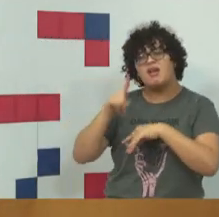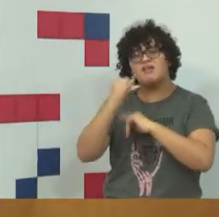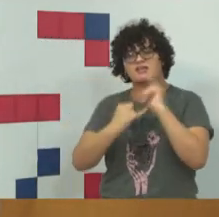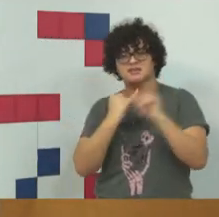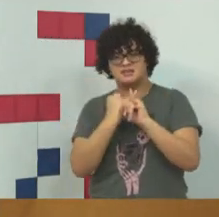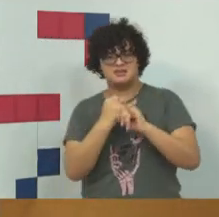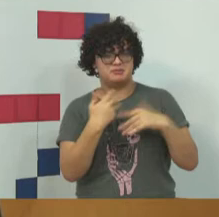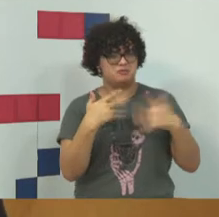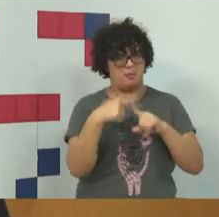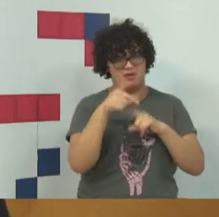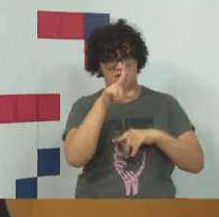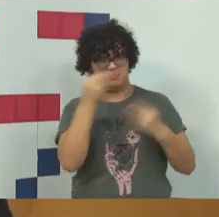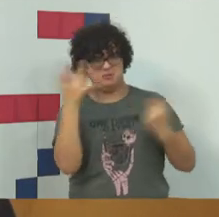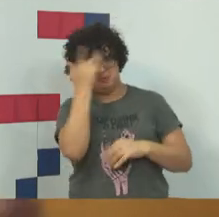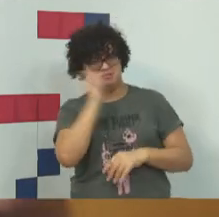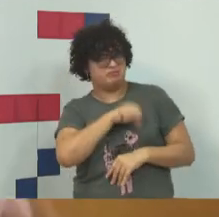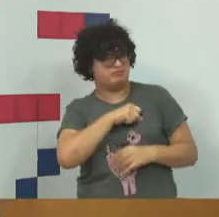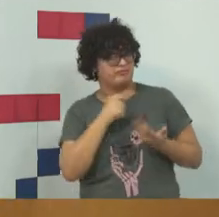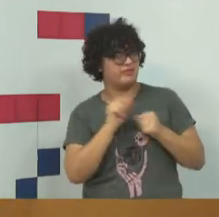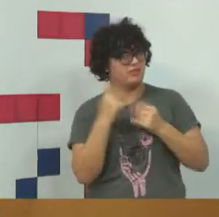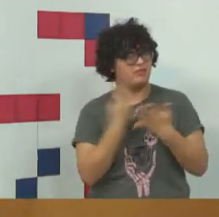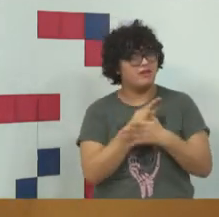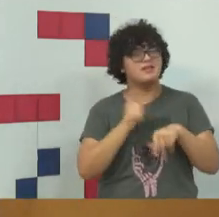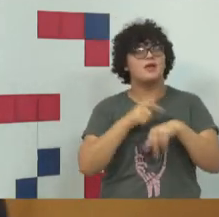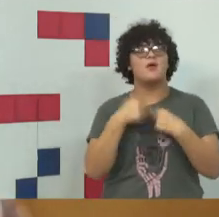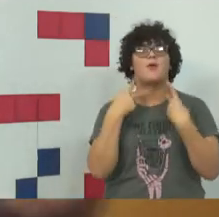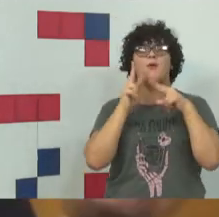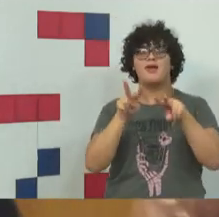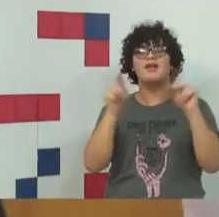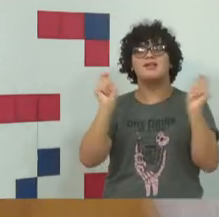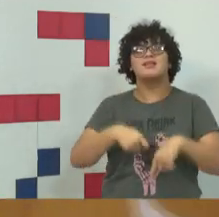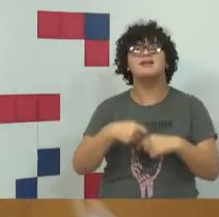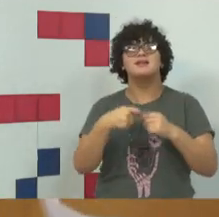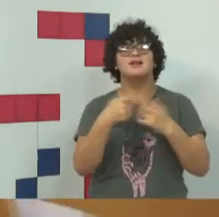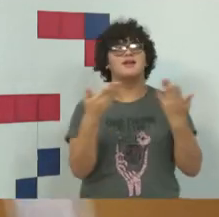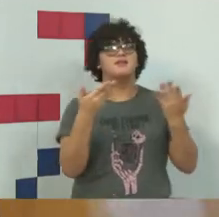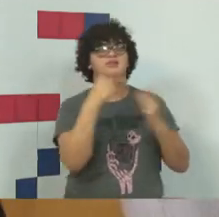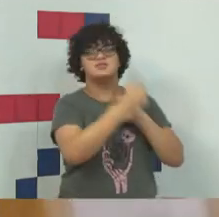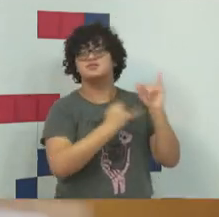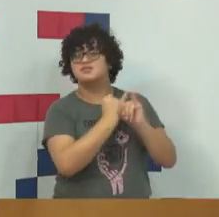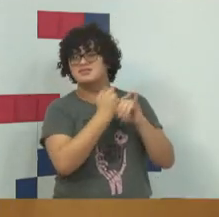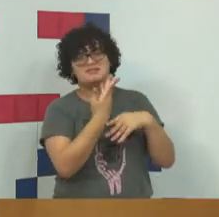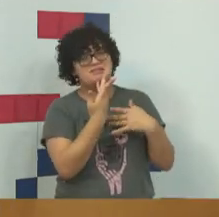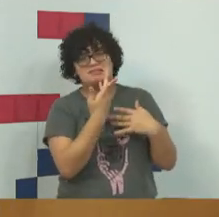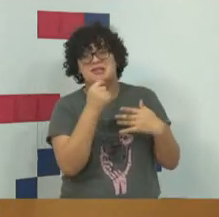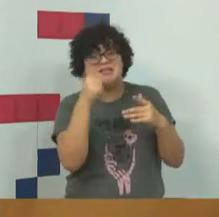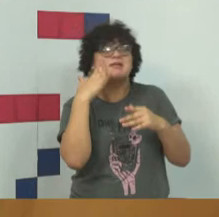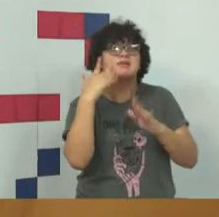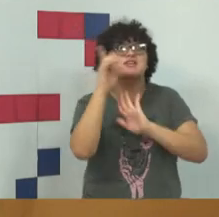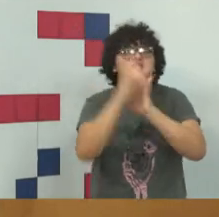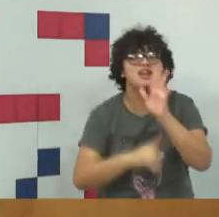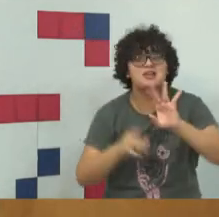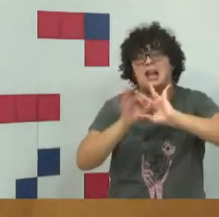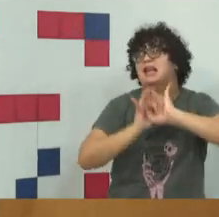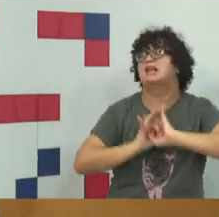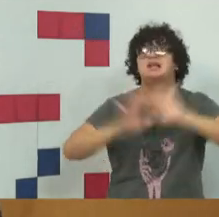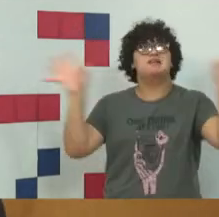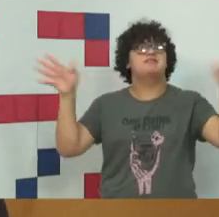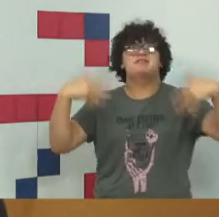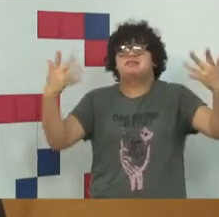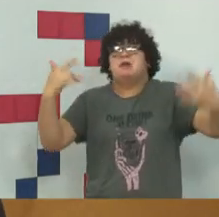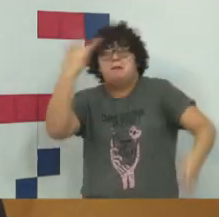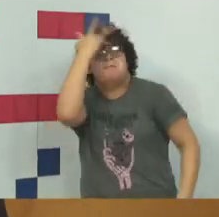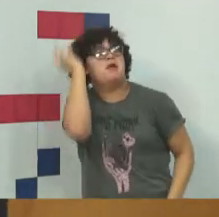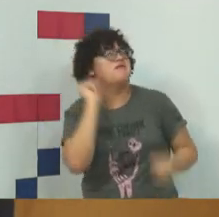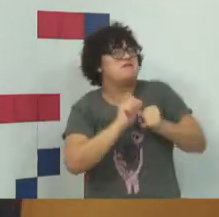digitais com aquele olhar necessário para o direito constitucional à livre expressão, à liberdade de